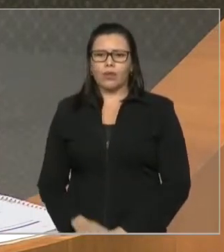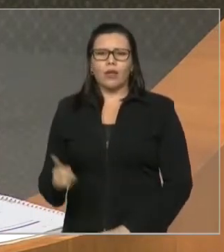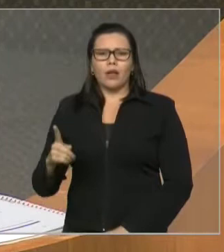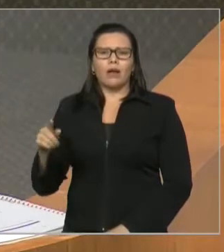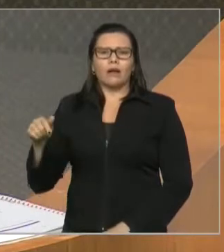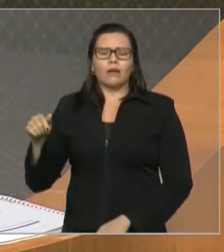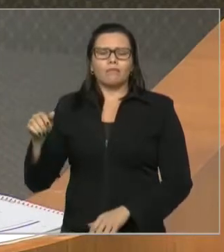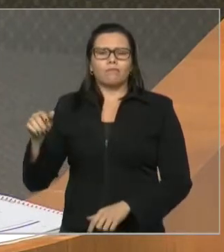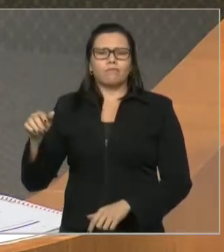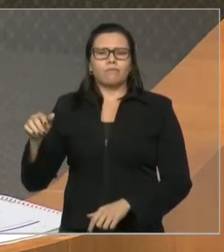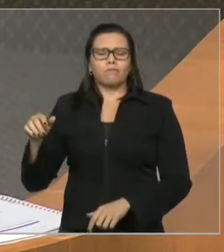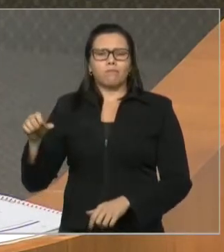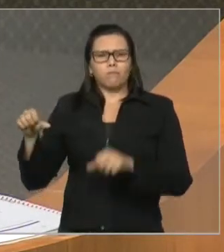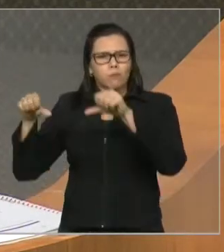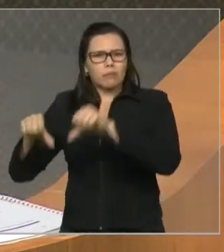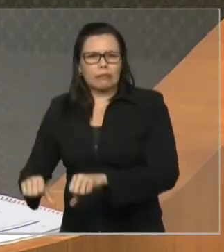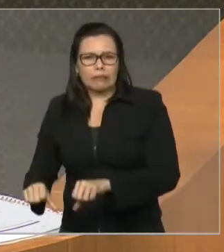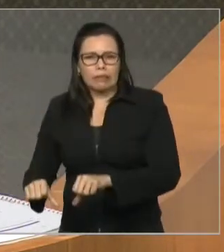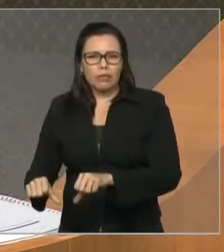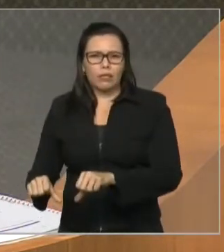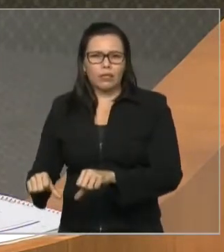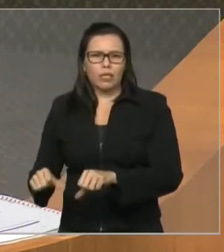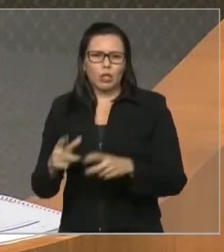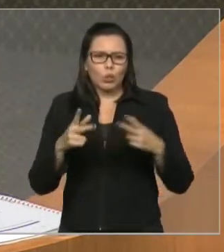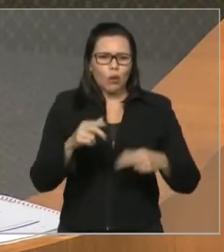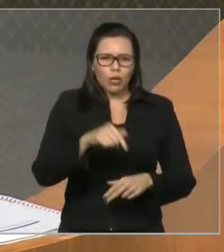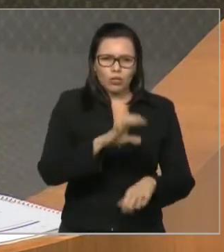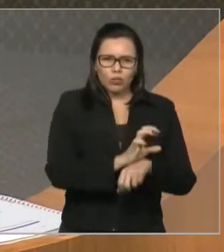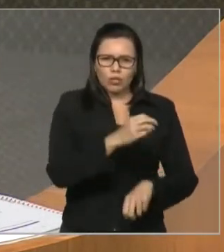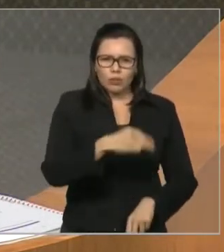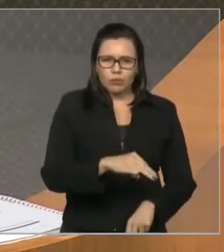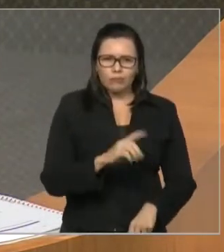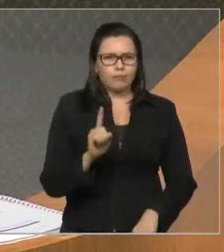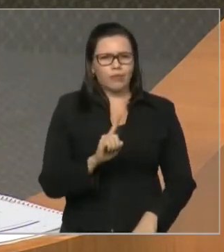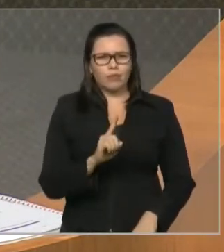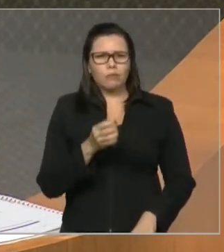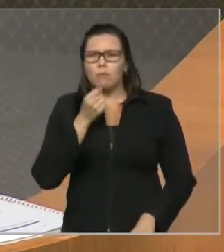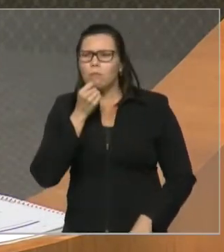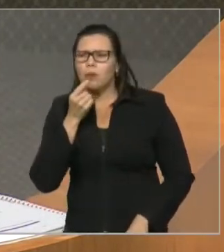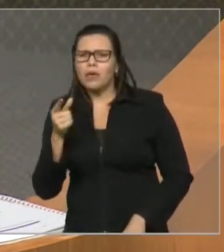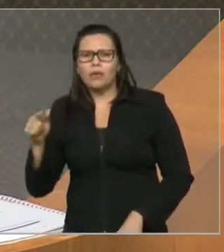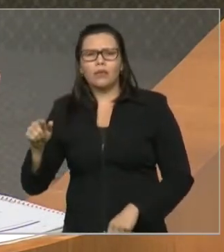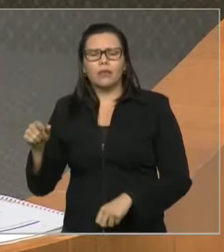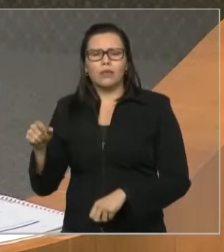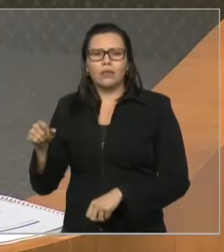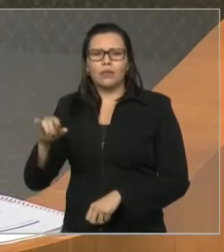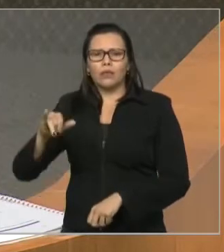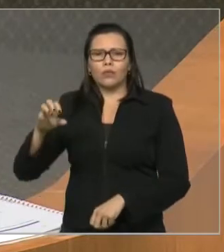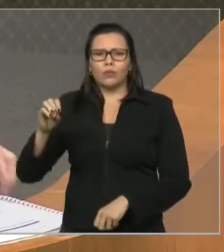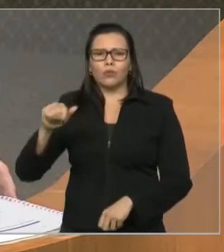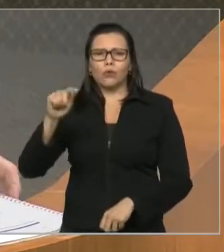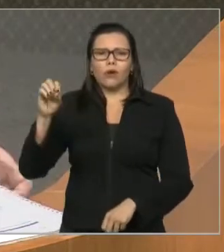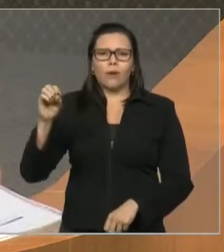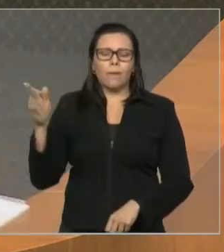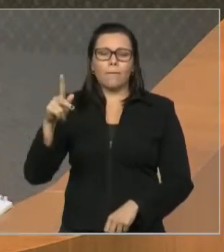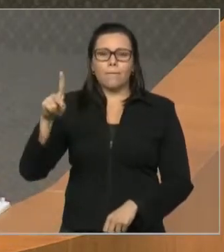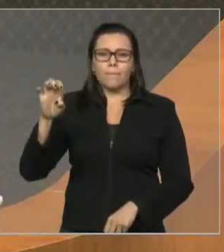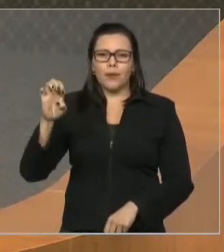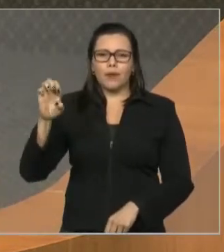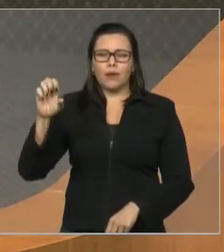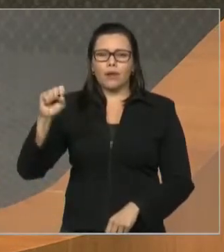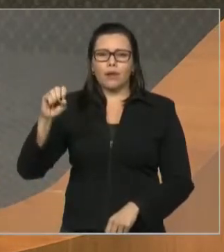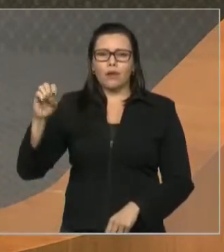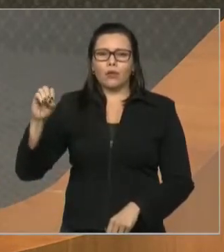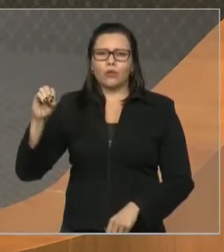nós maranhenses, porque vivemos no isolamento geográfico. Bem aqui, João Pessoa. Concluiu, deputado César. Conseguiu fazer. Portanto, é um